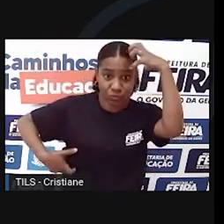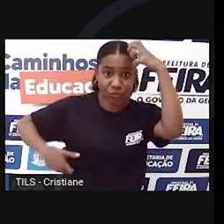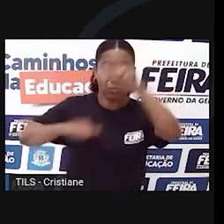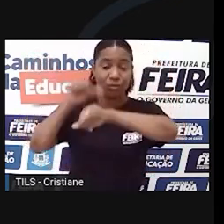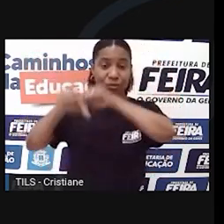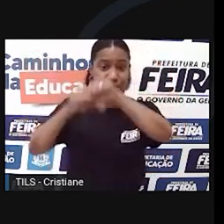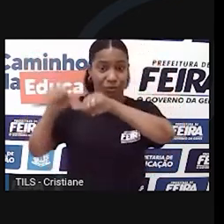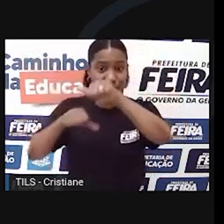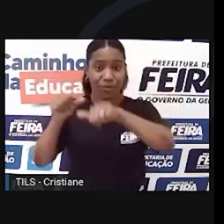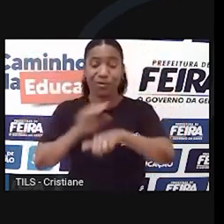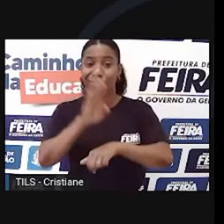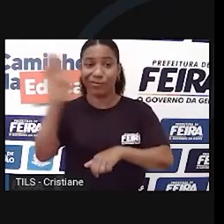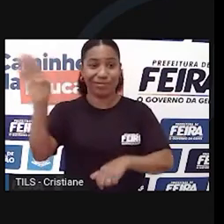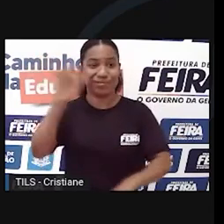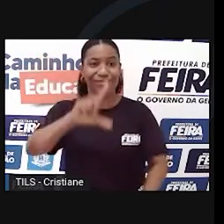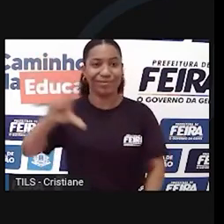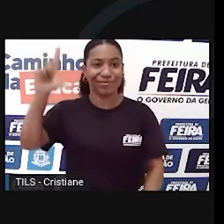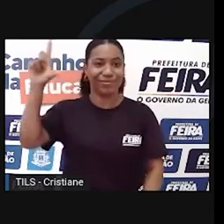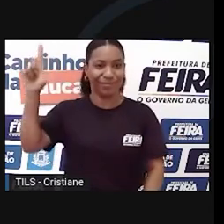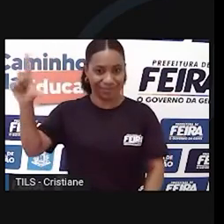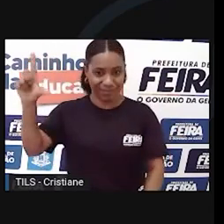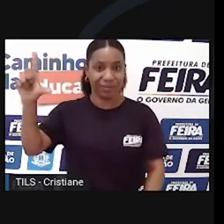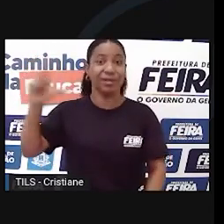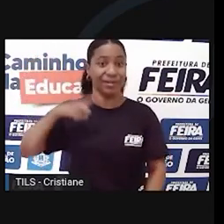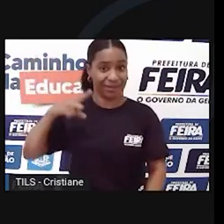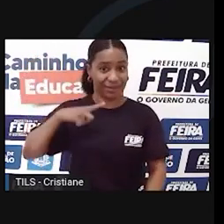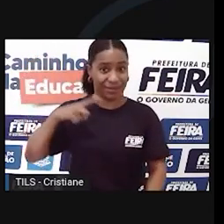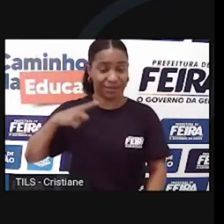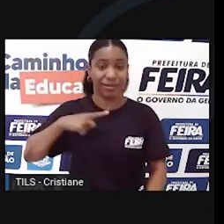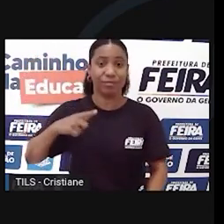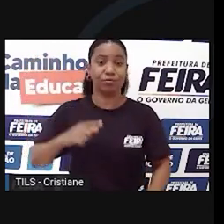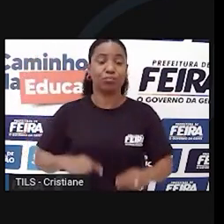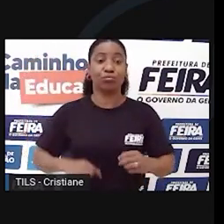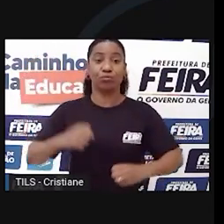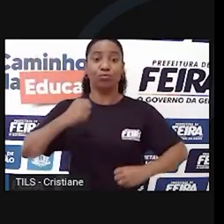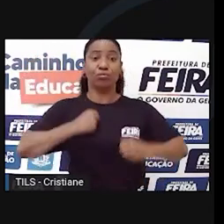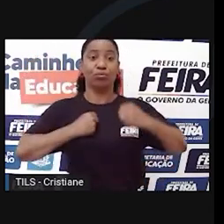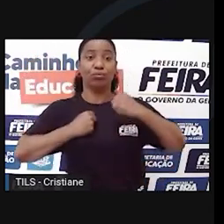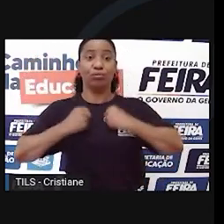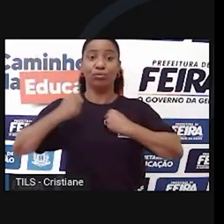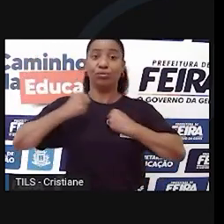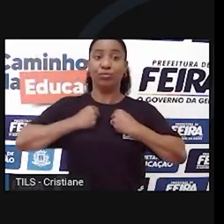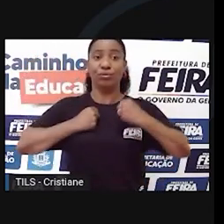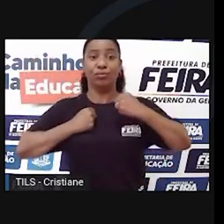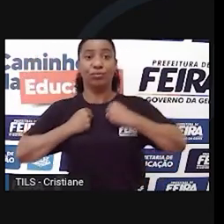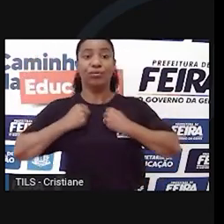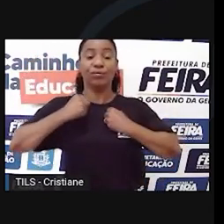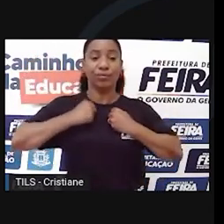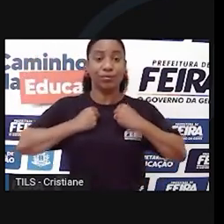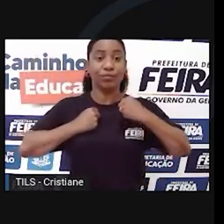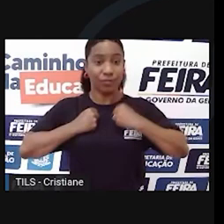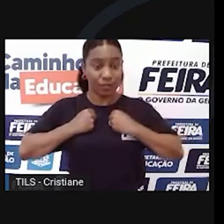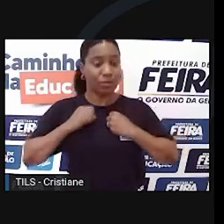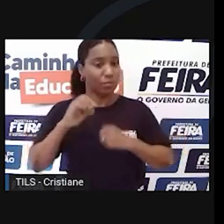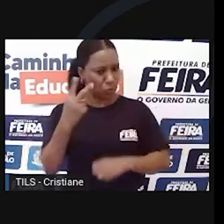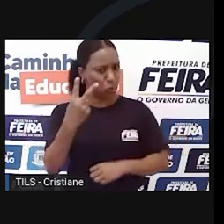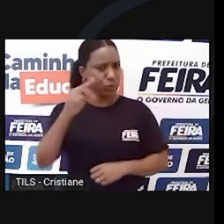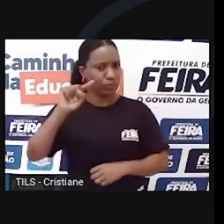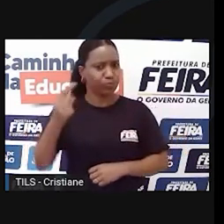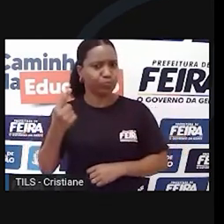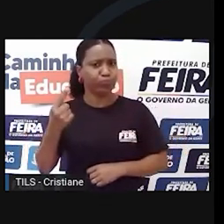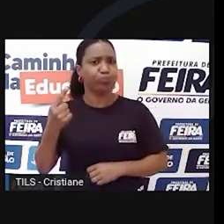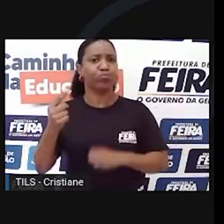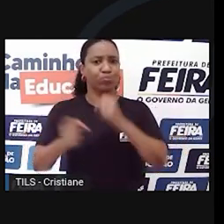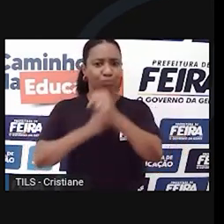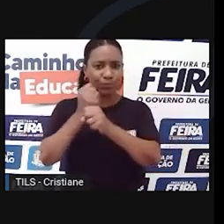O leste asiático foi ocupado pelos Homo erectus, a mais longeva de todas as espécies. Eles viveram por cerca de dois milhões de anos. A ilha de Java, na